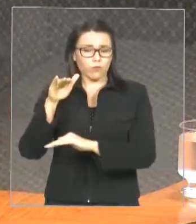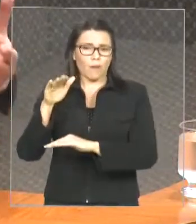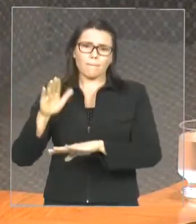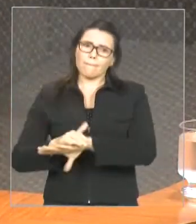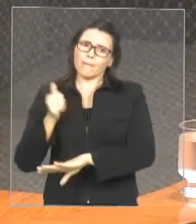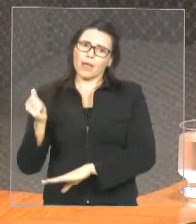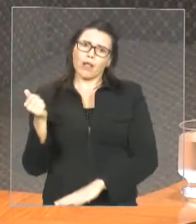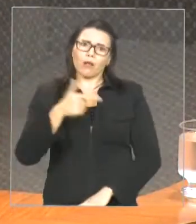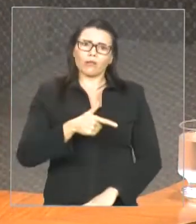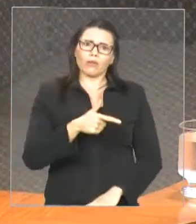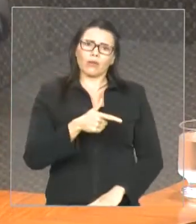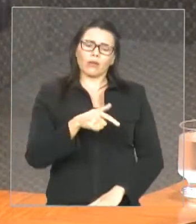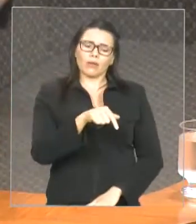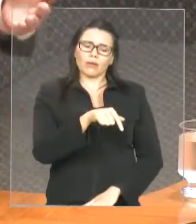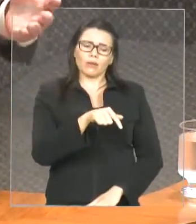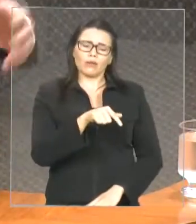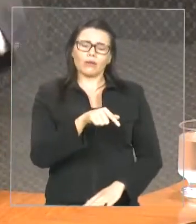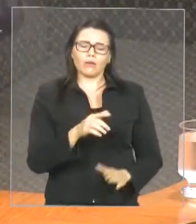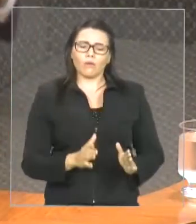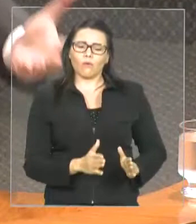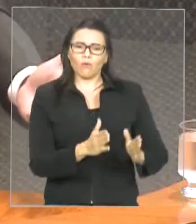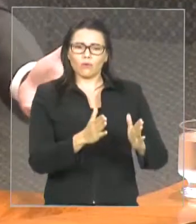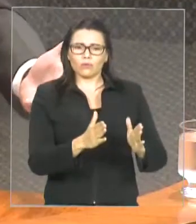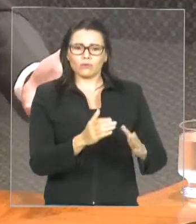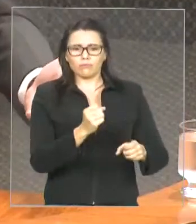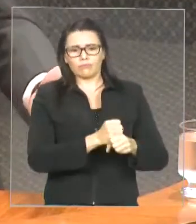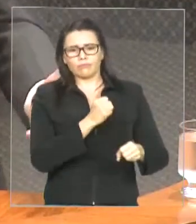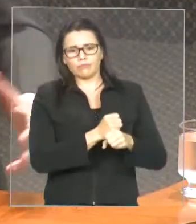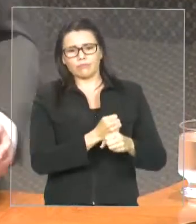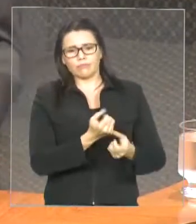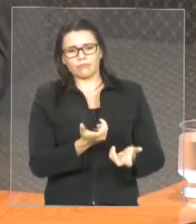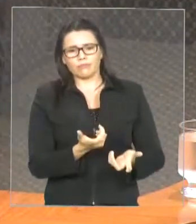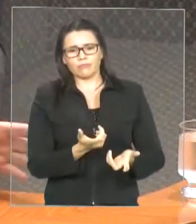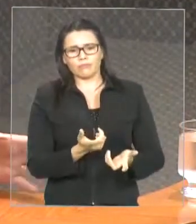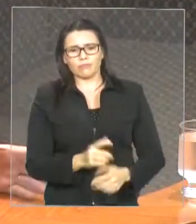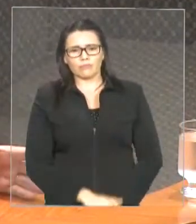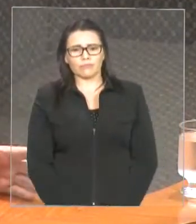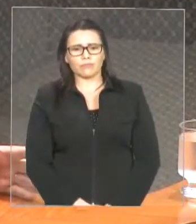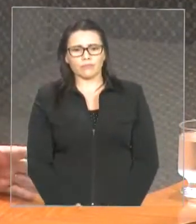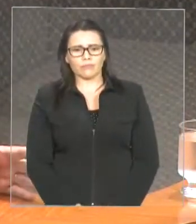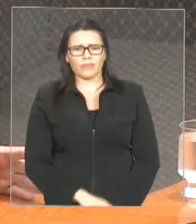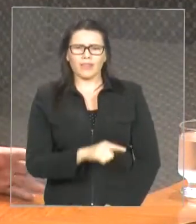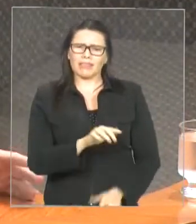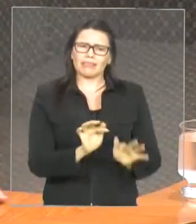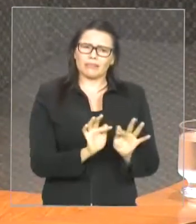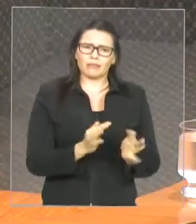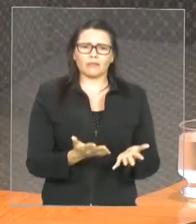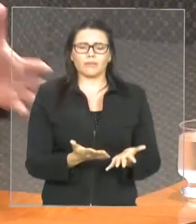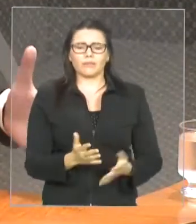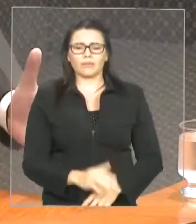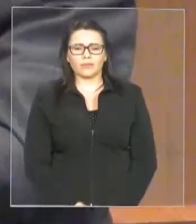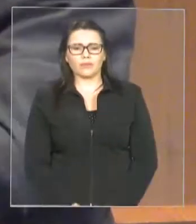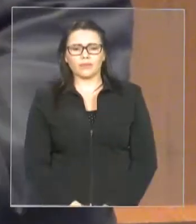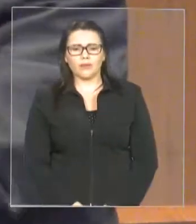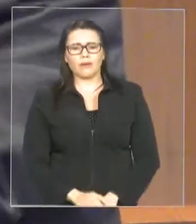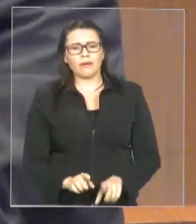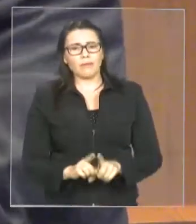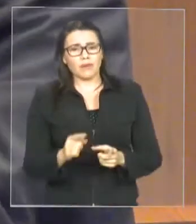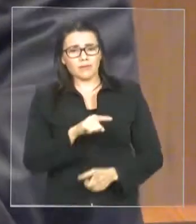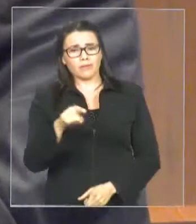pode se dizer que uma solução semafórica é melhor do que um viaduto, porque é uma bobagem. Agora, pode ser que nas condições